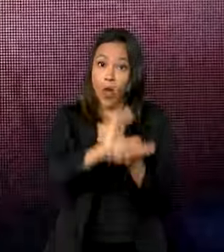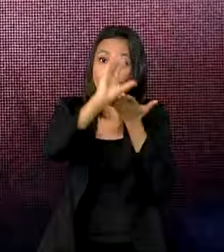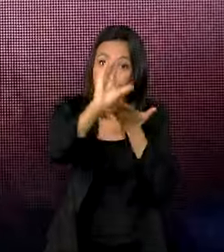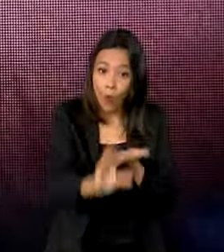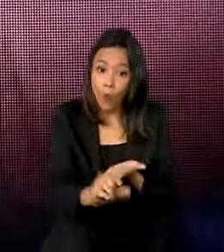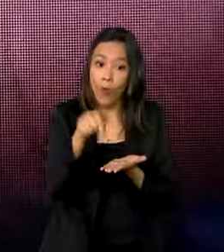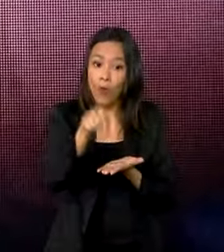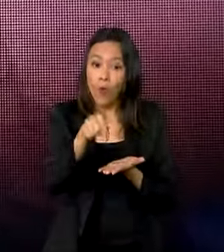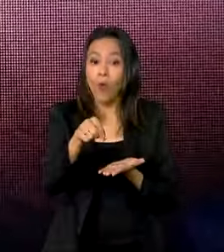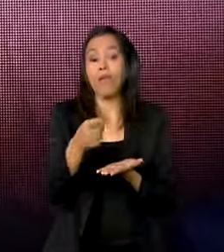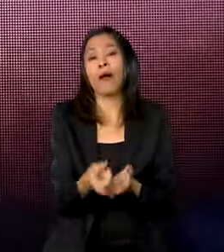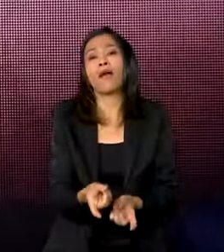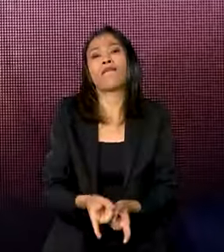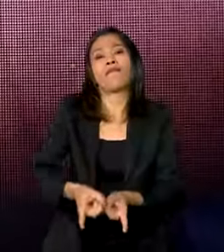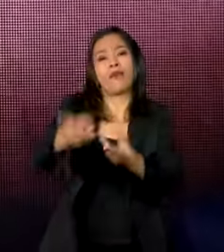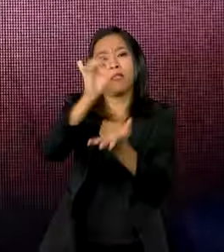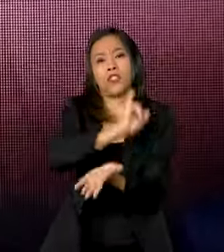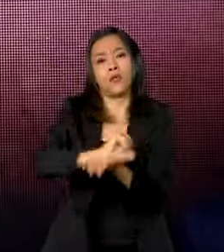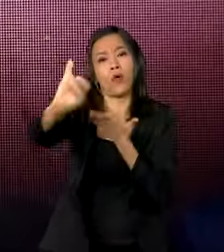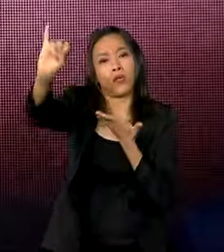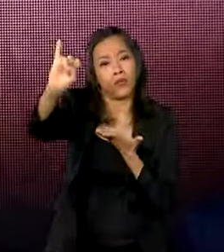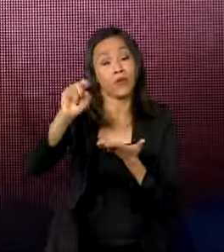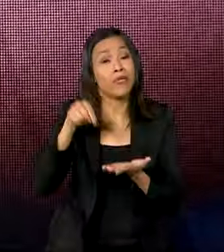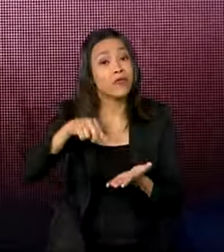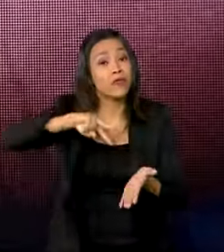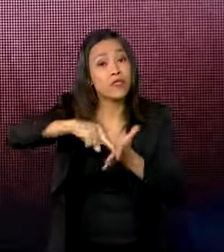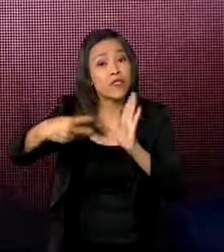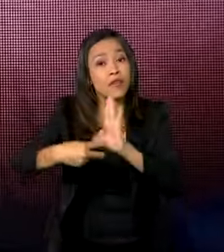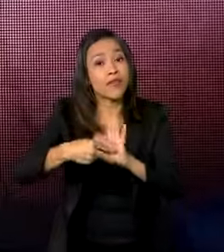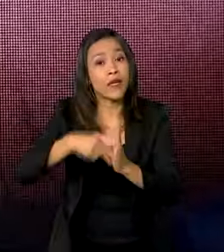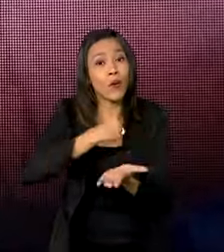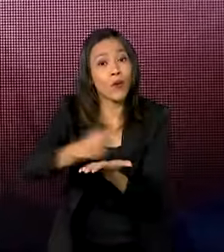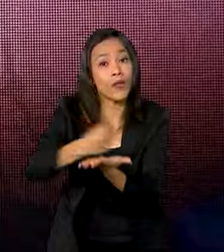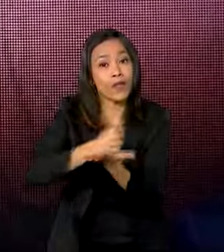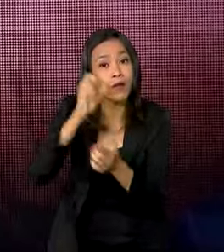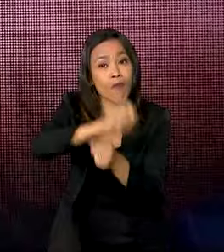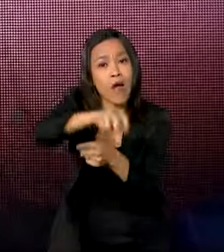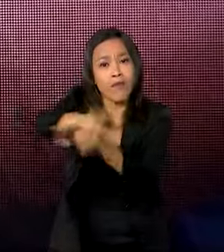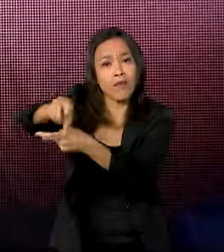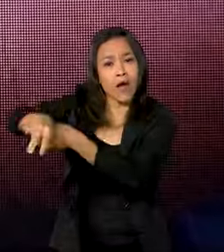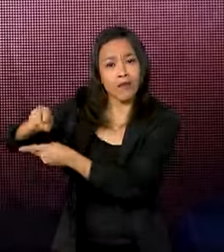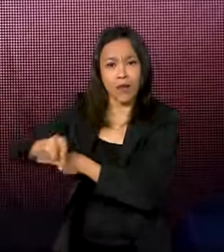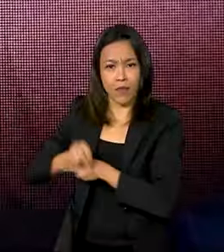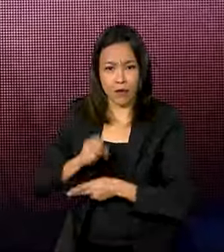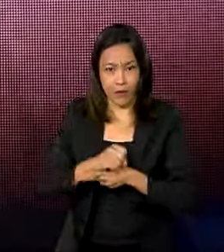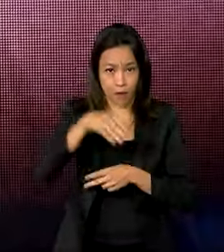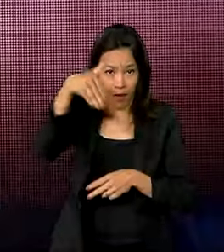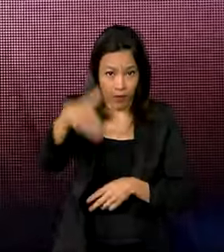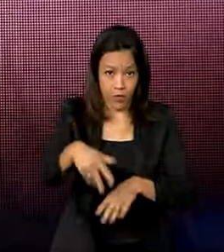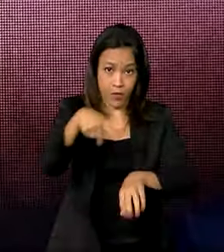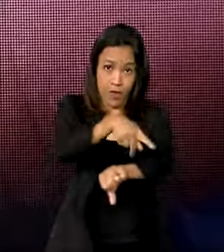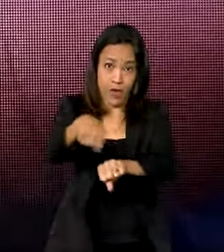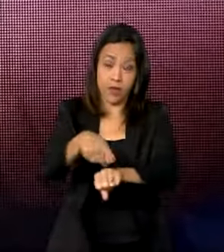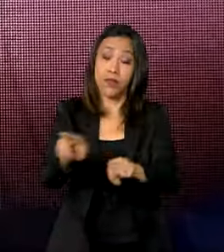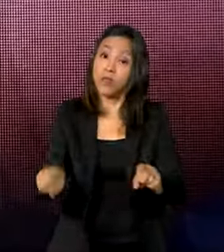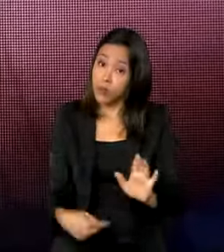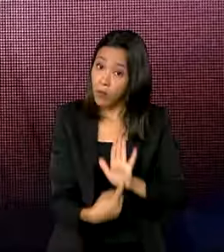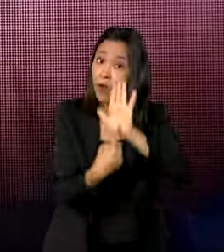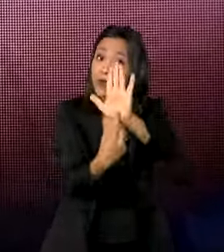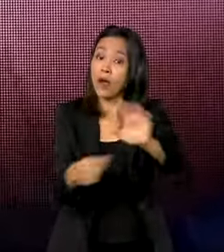exportação. E isso significa emprego e renda aqui no país. E destacar o compromisso